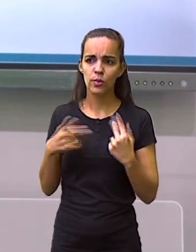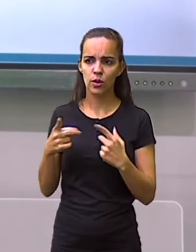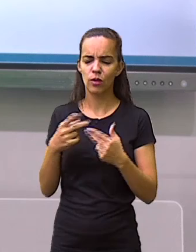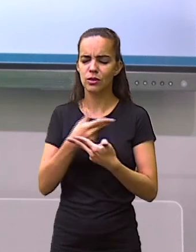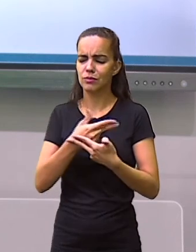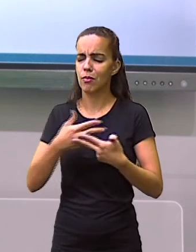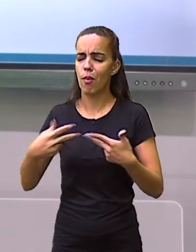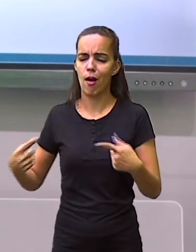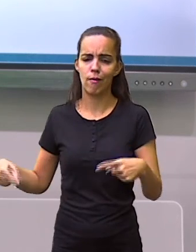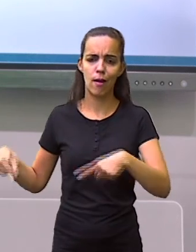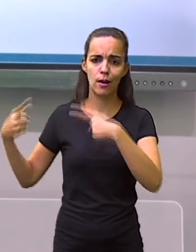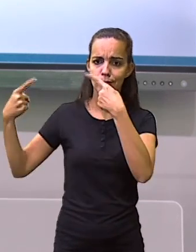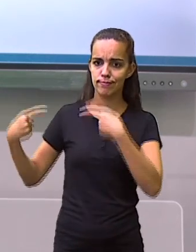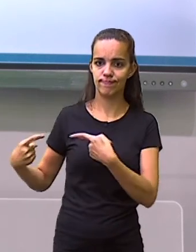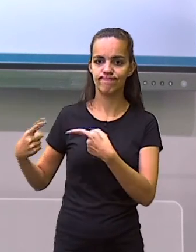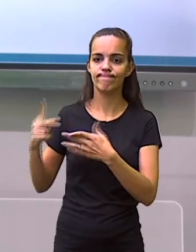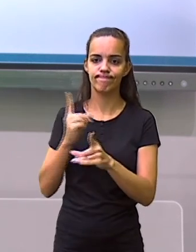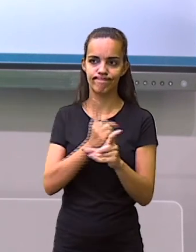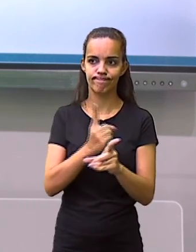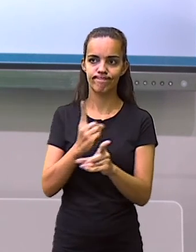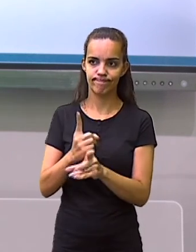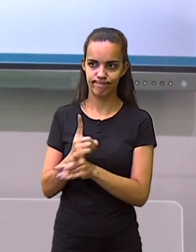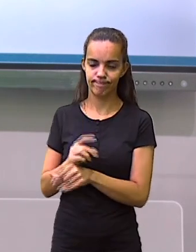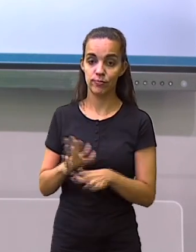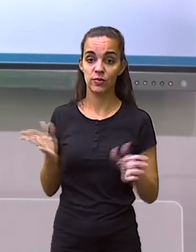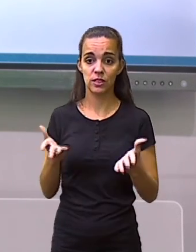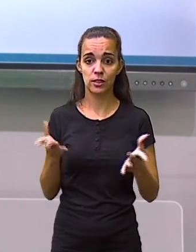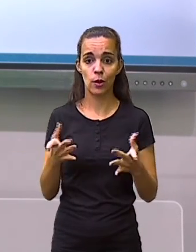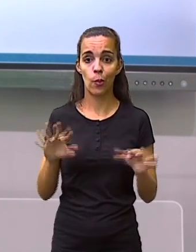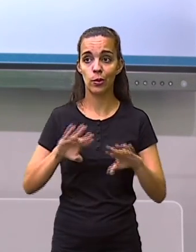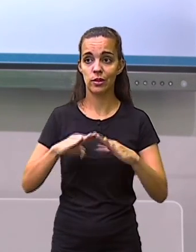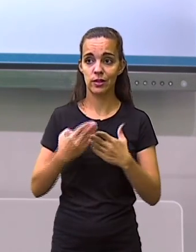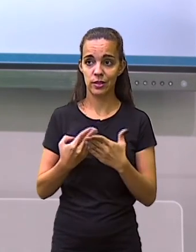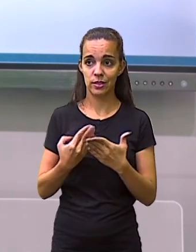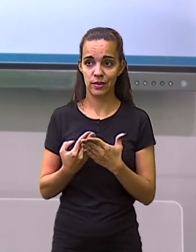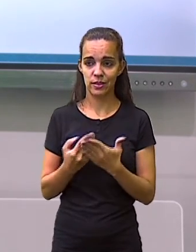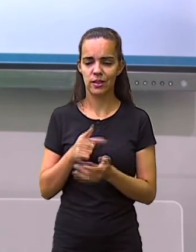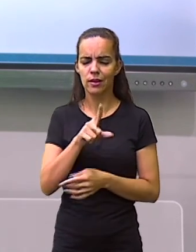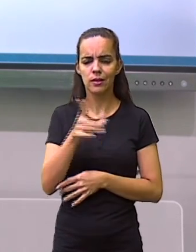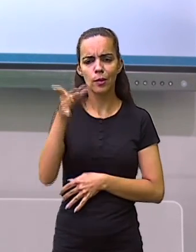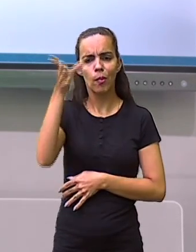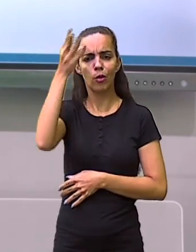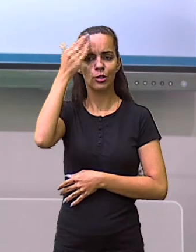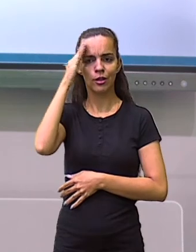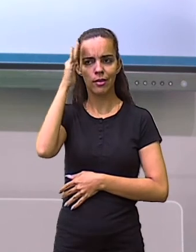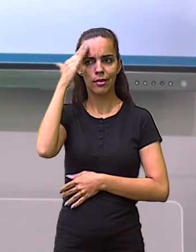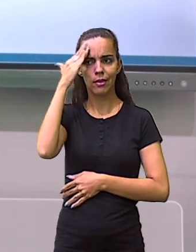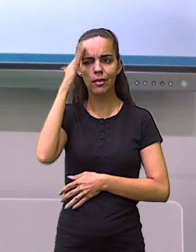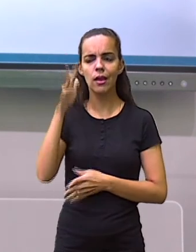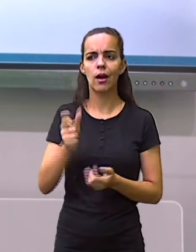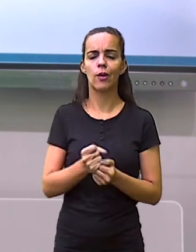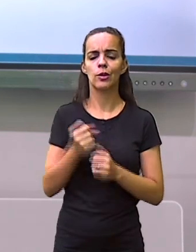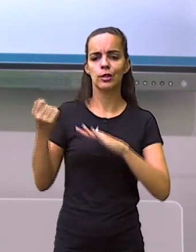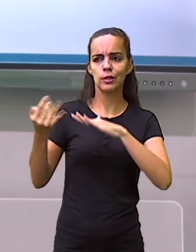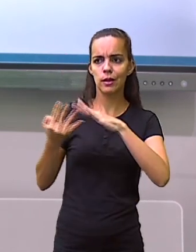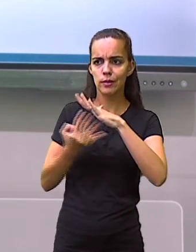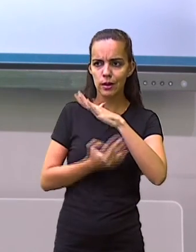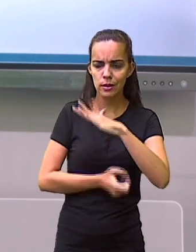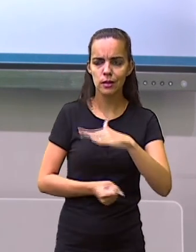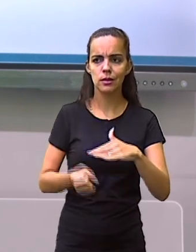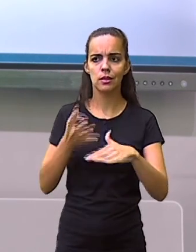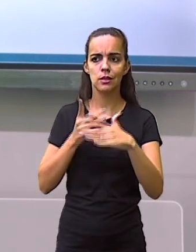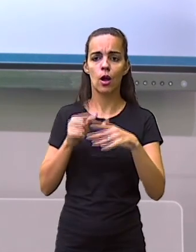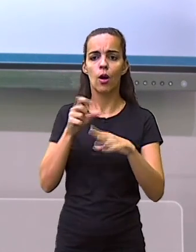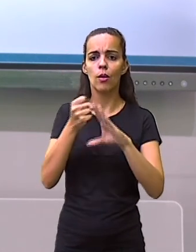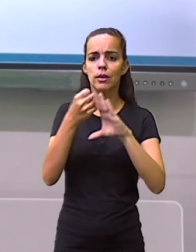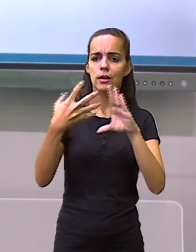desafios. E este foi o tema da nossa aula de hoje, na qual você pôde compreender o que é migração, a sua